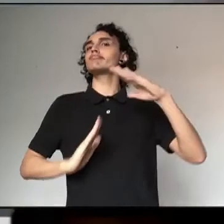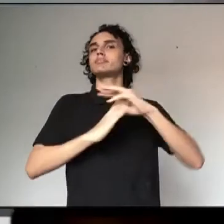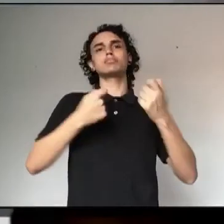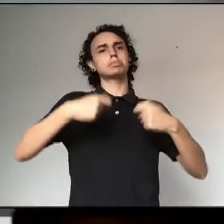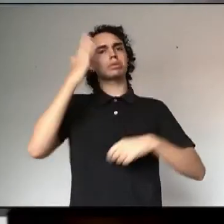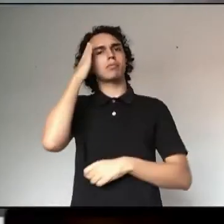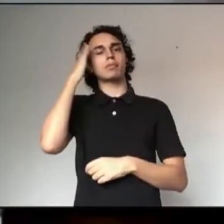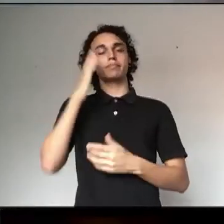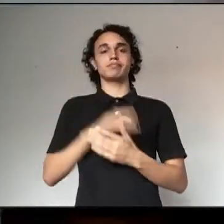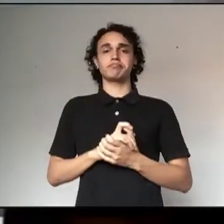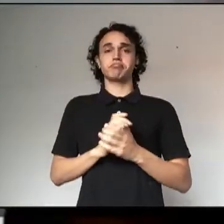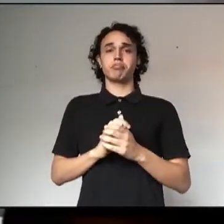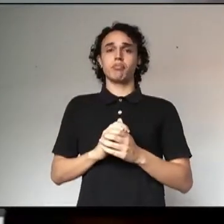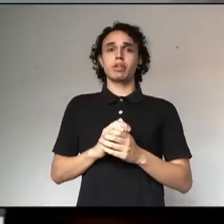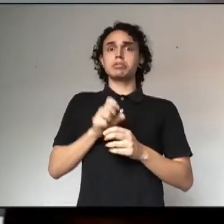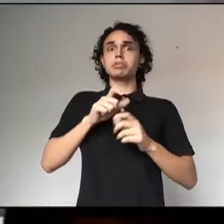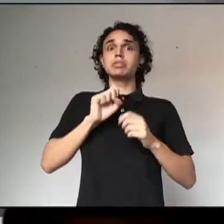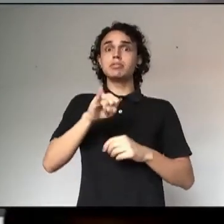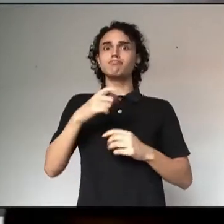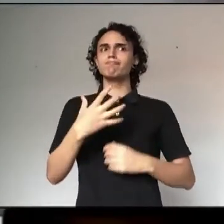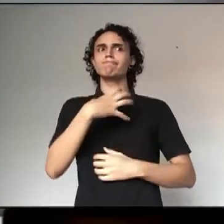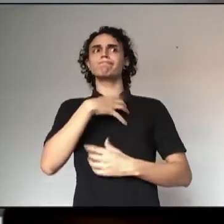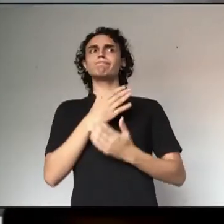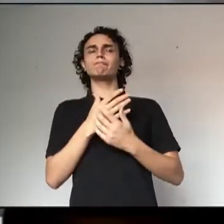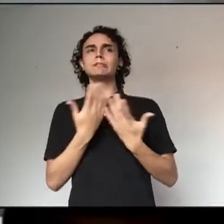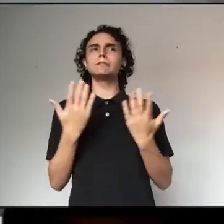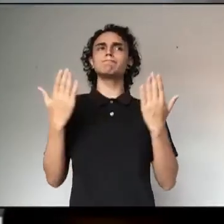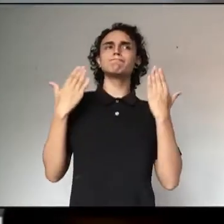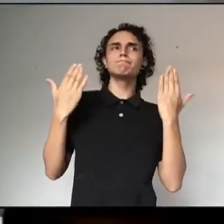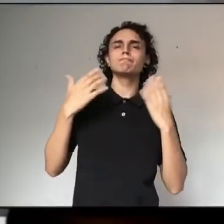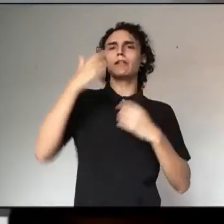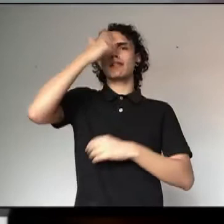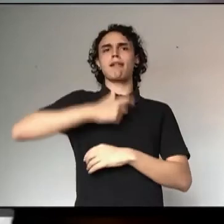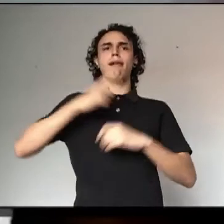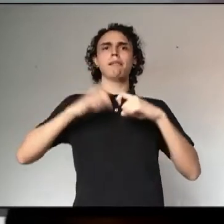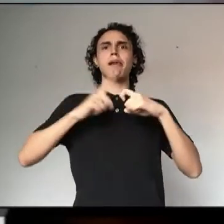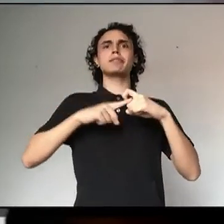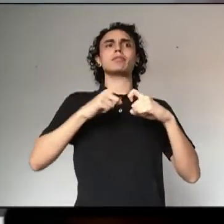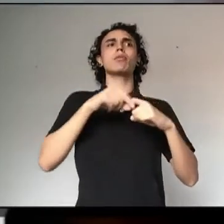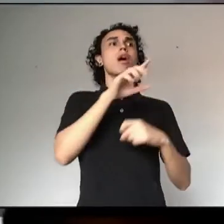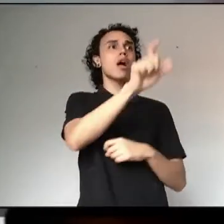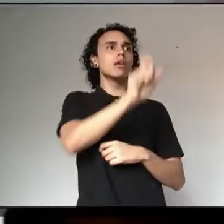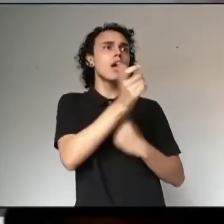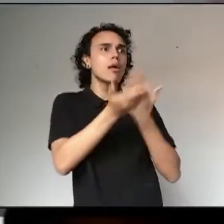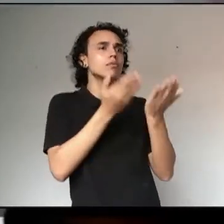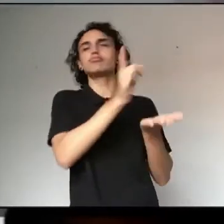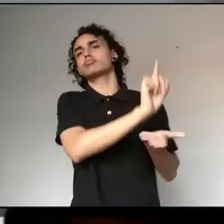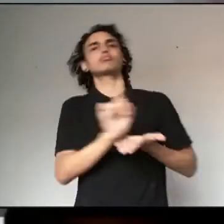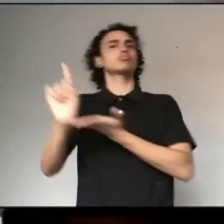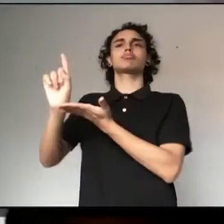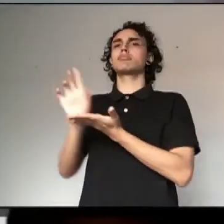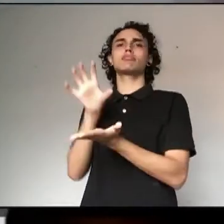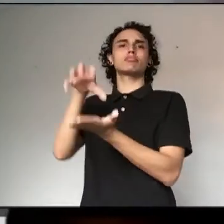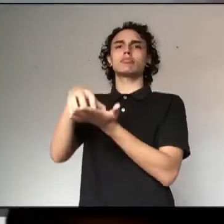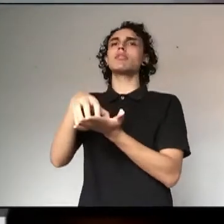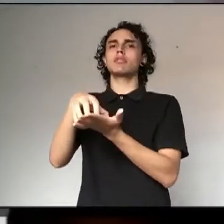muitas das vezes, se esse profissional médico se sentir inseguro por alguma forma, ele tem que fazer o encaminhamento desse paciente